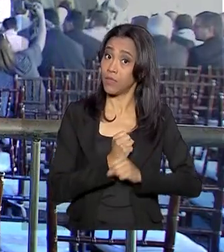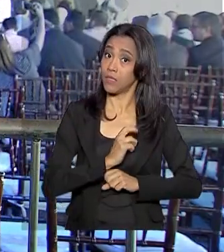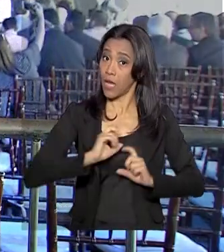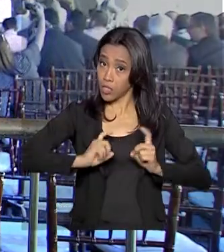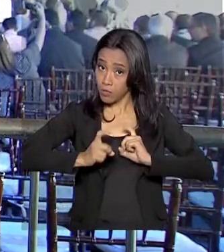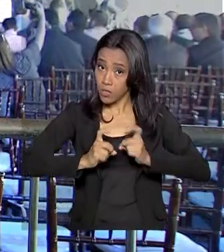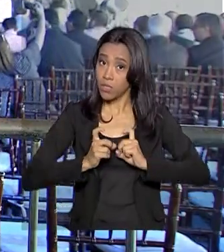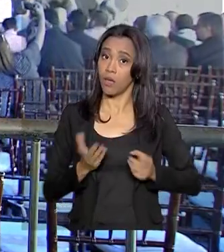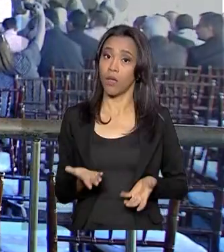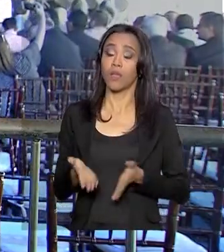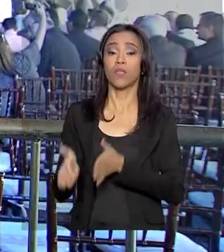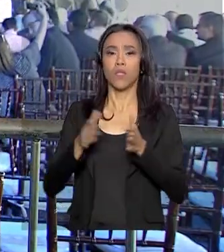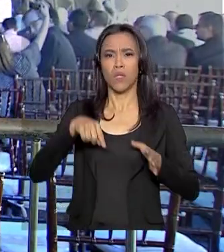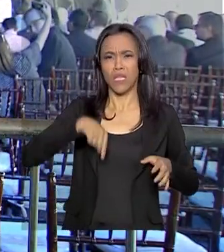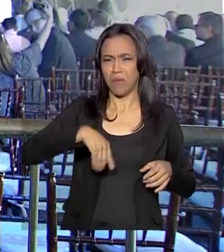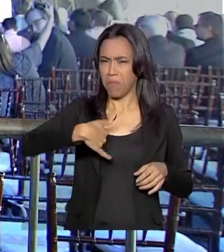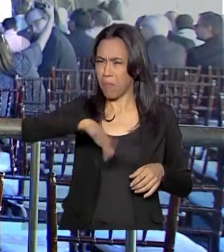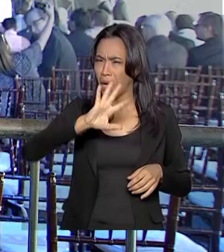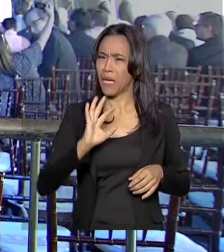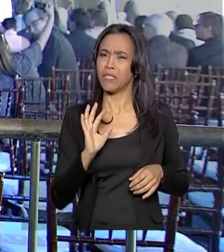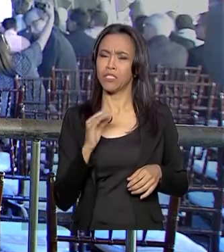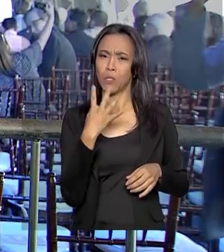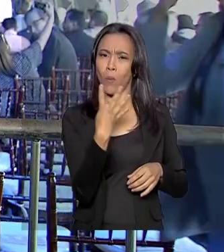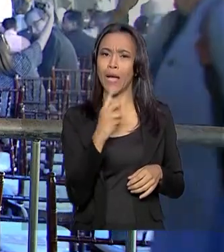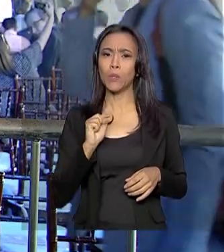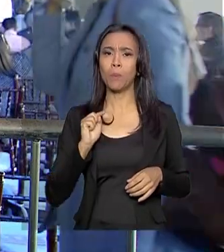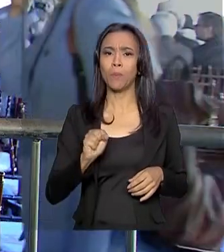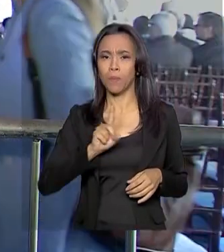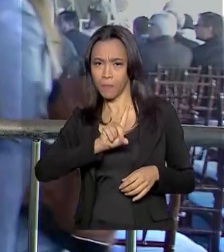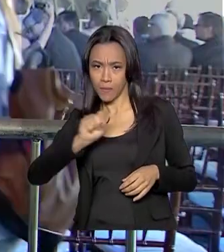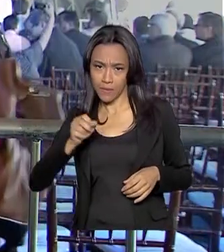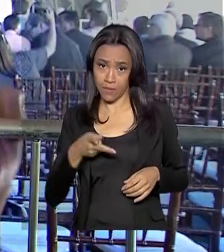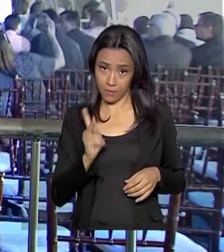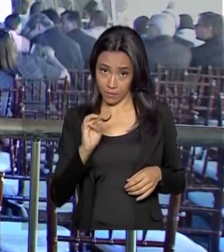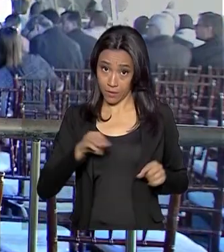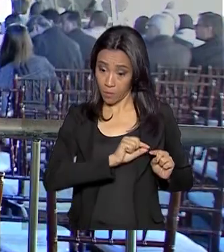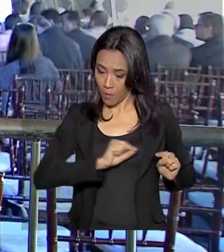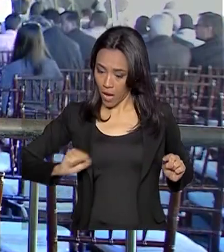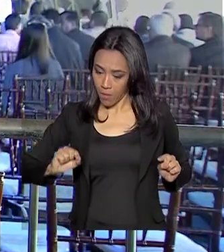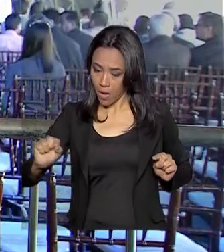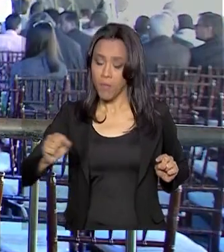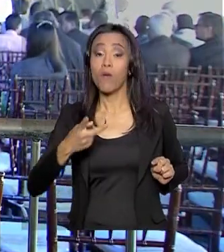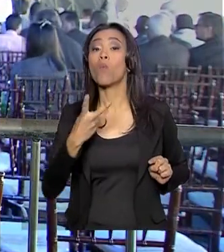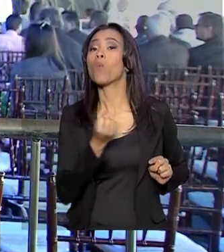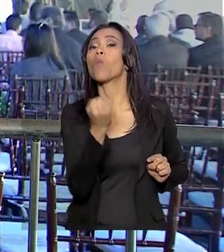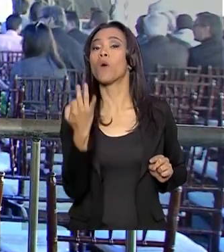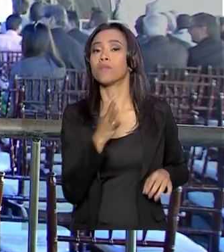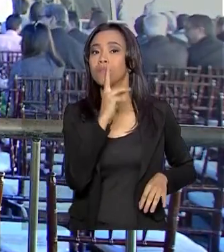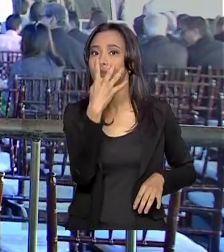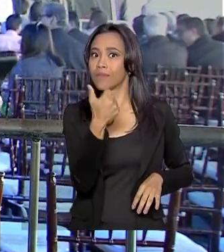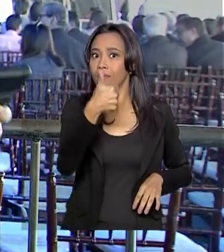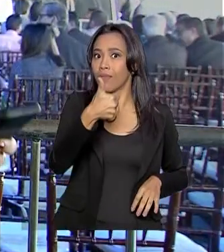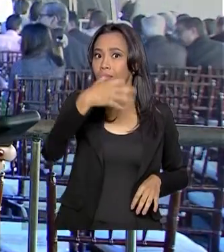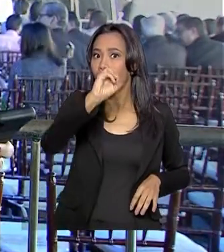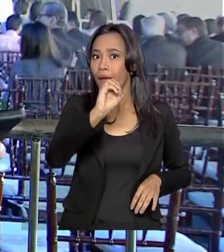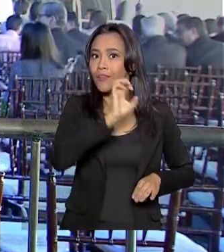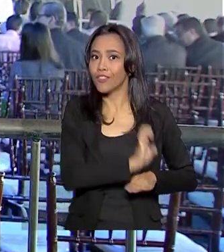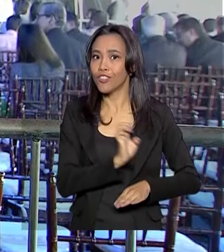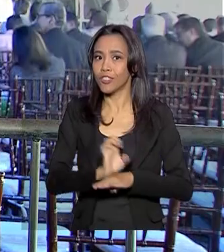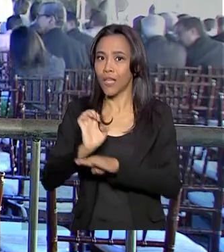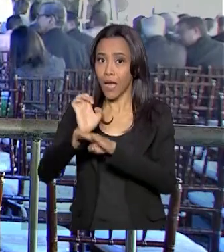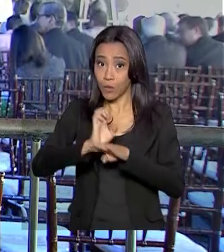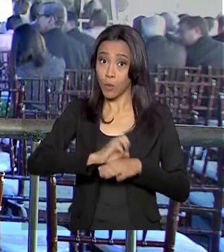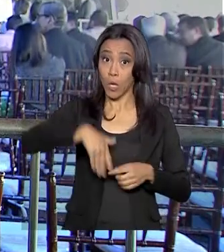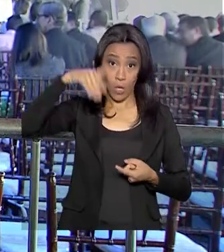-Sul tem mais de 4.100 quilômetros e, quando estiver pronta, vai cortar 10 estados, ligando o país desde o Pará